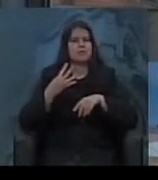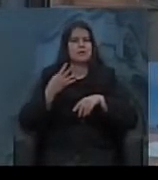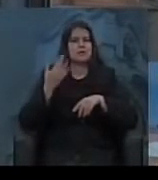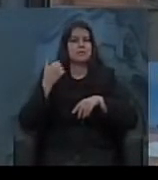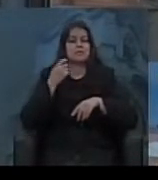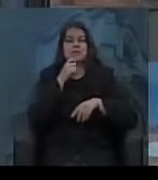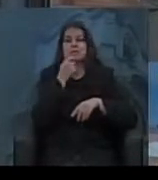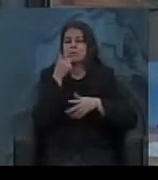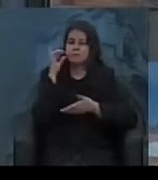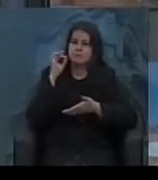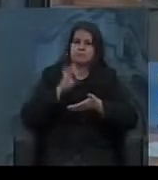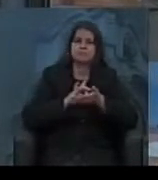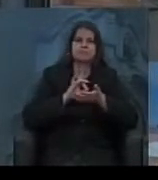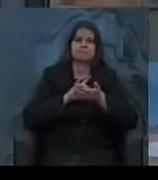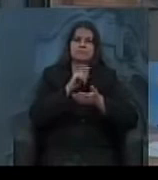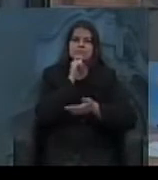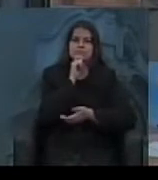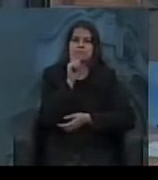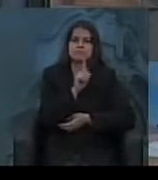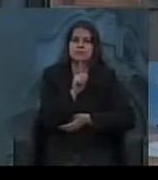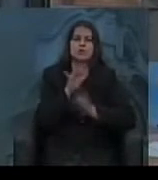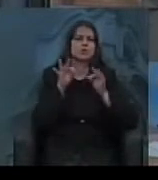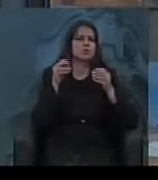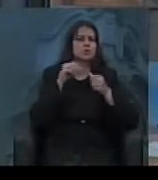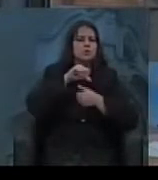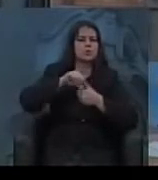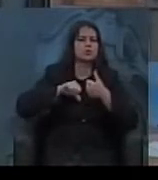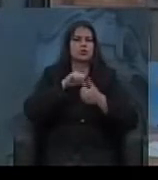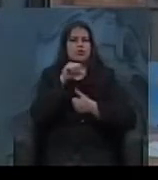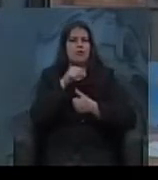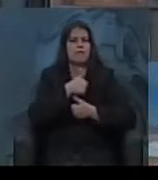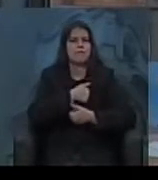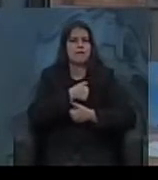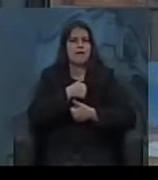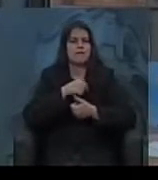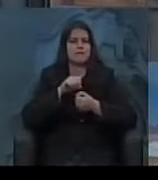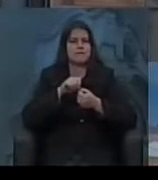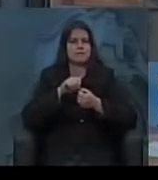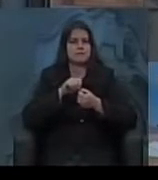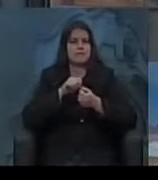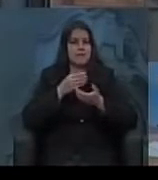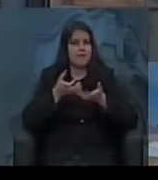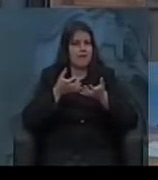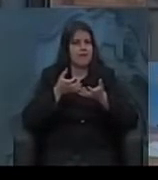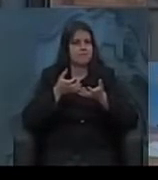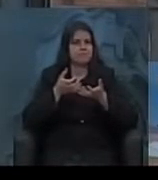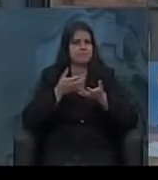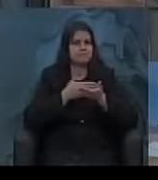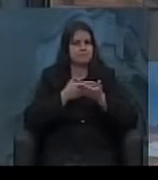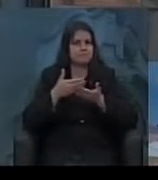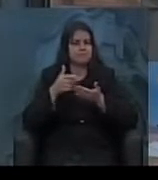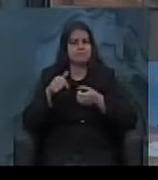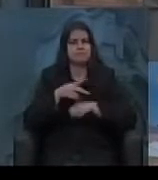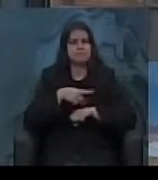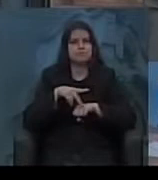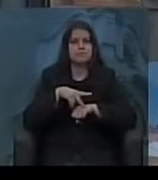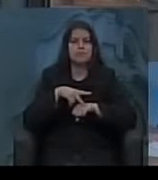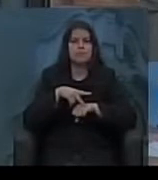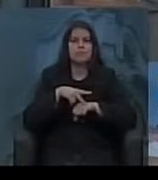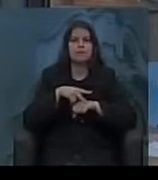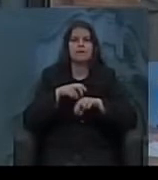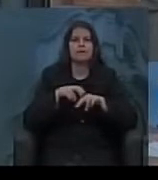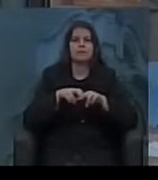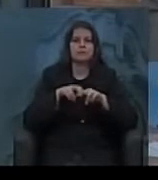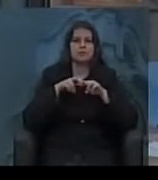consolidado ainda todas as modificações que o Vargas estava começando a iniciar no país, tanto é